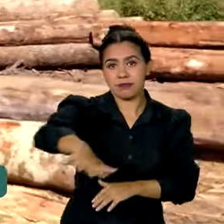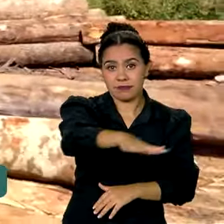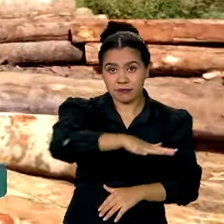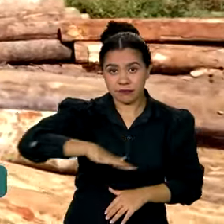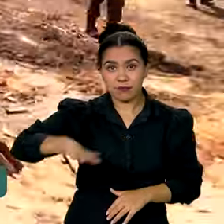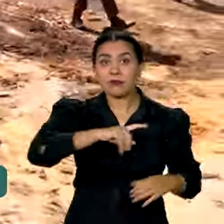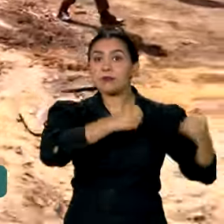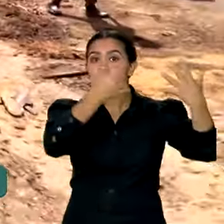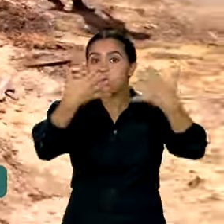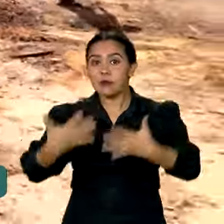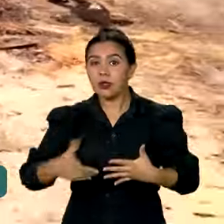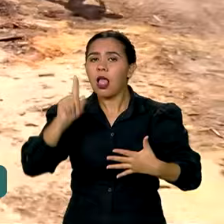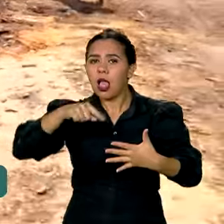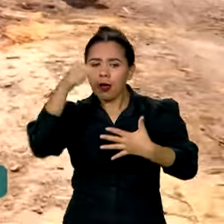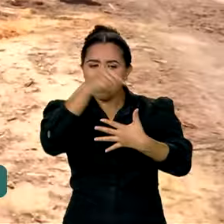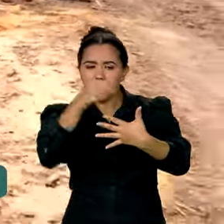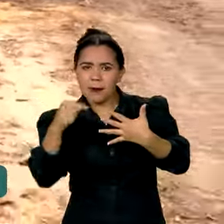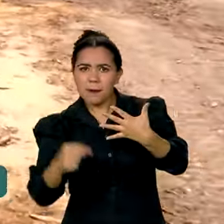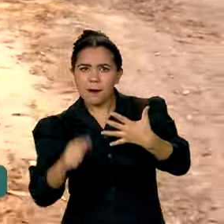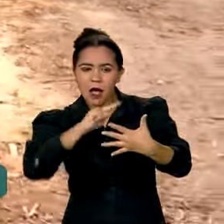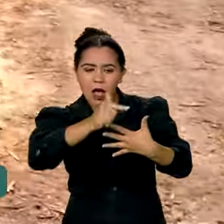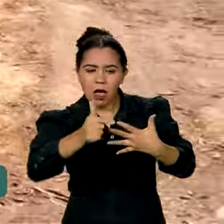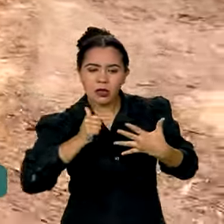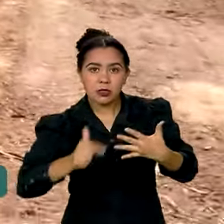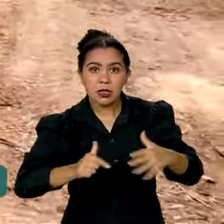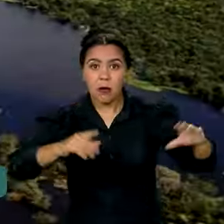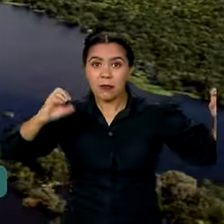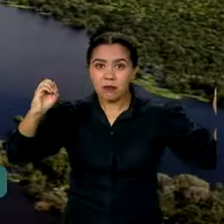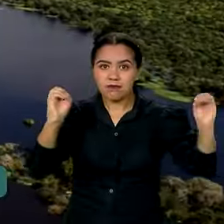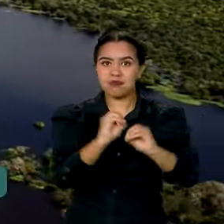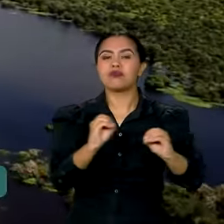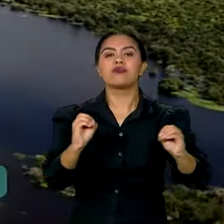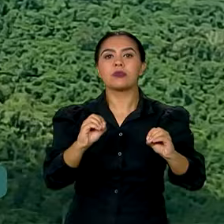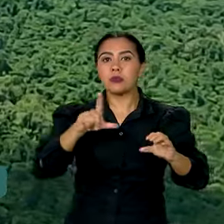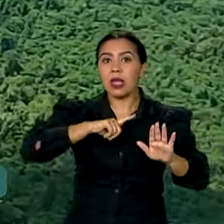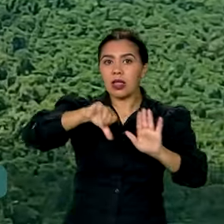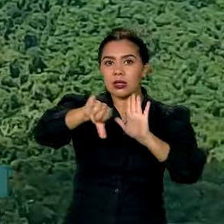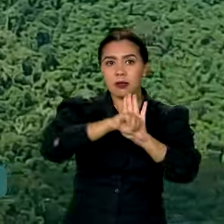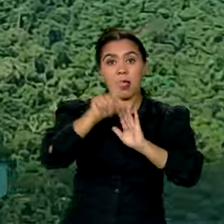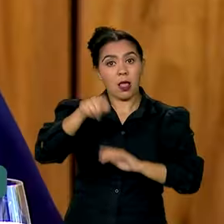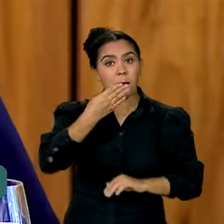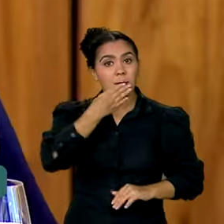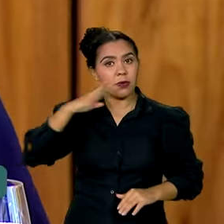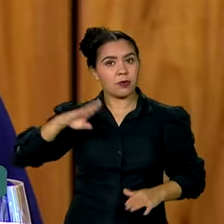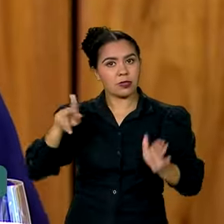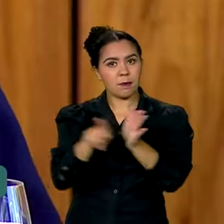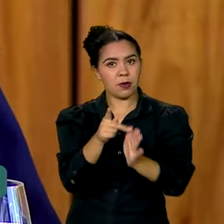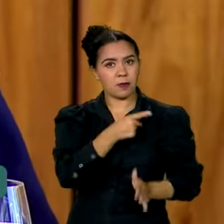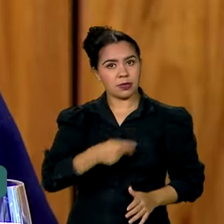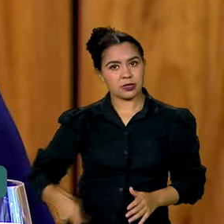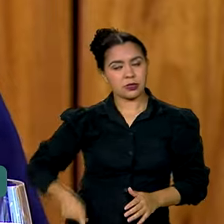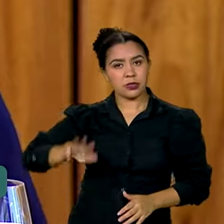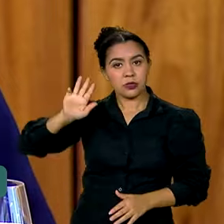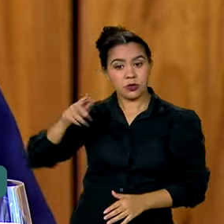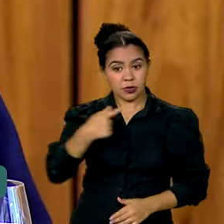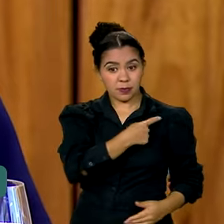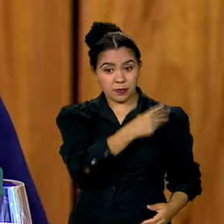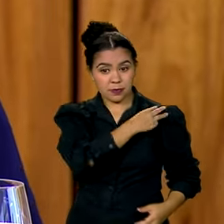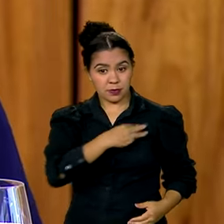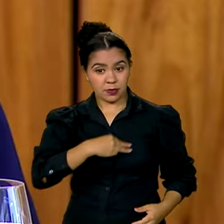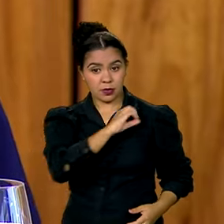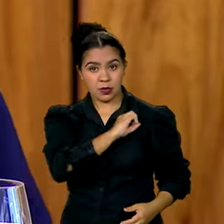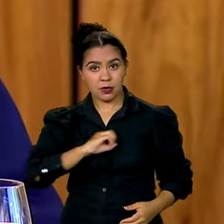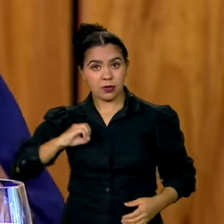ações para zerar o desmatamento no país até 2030, uma promessa do governo Lula. Não há nenhum tipo de